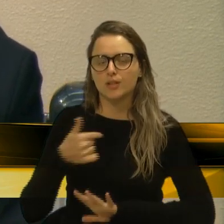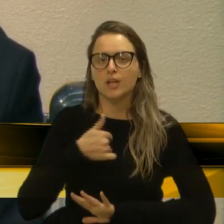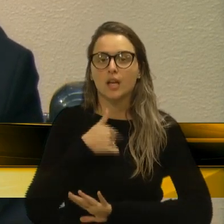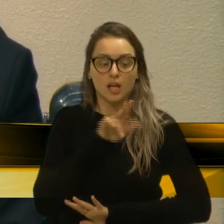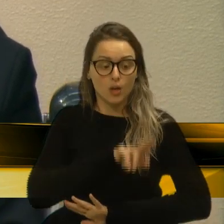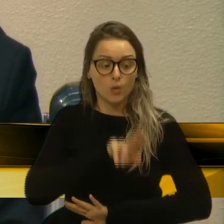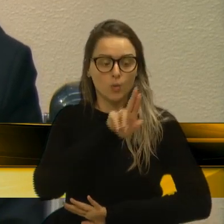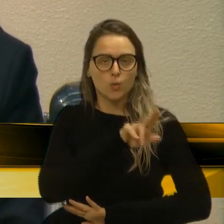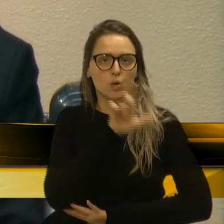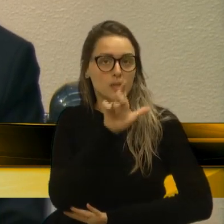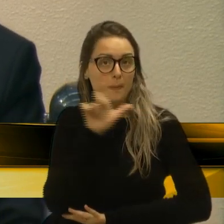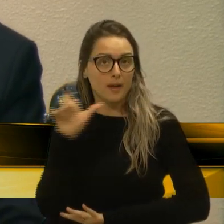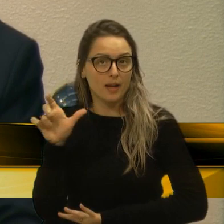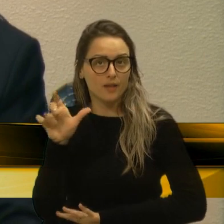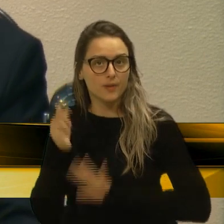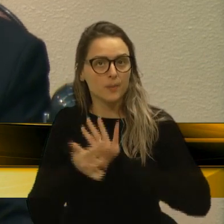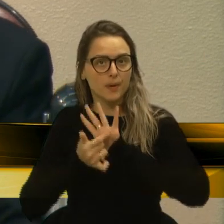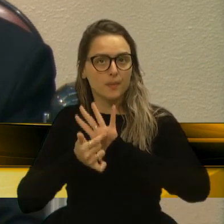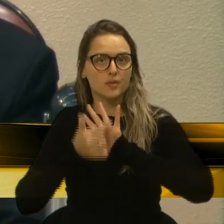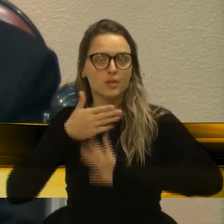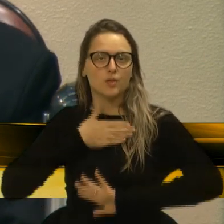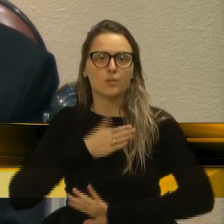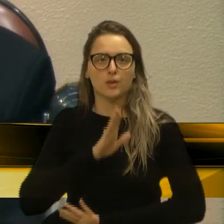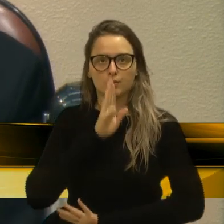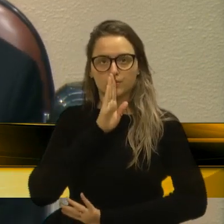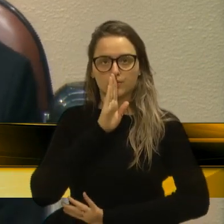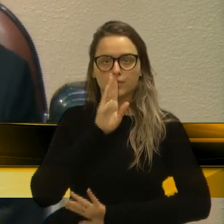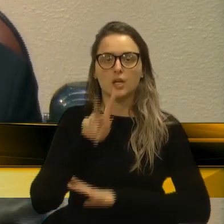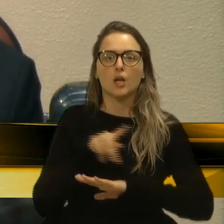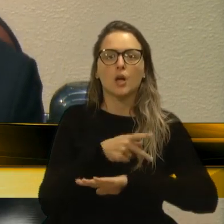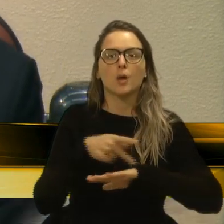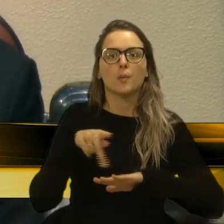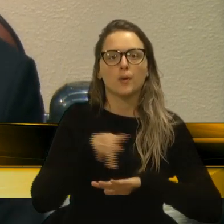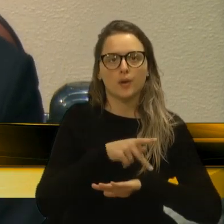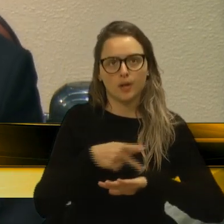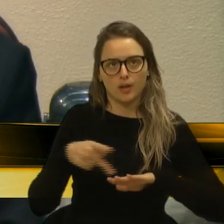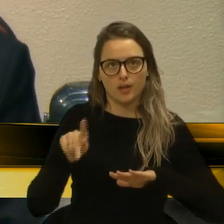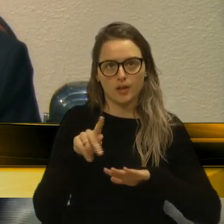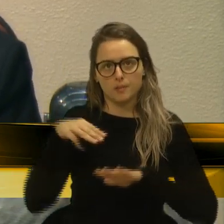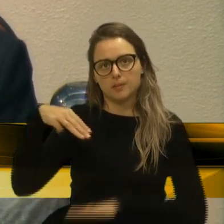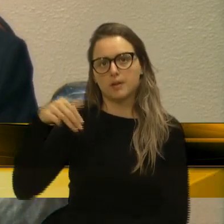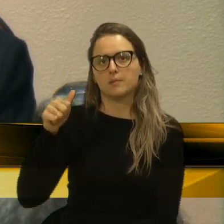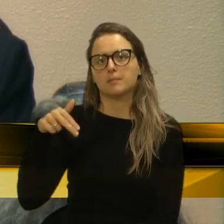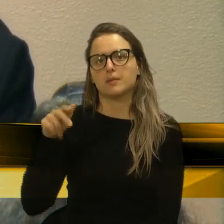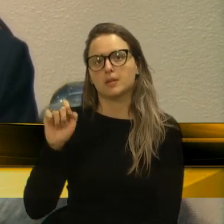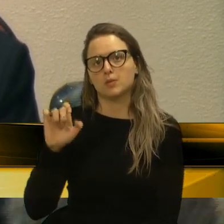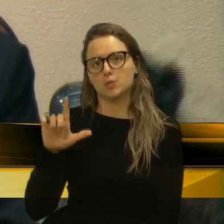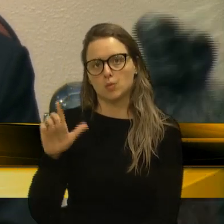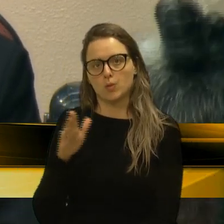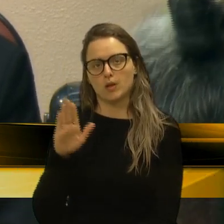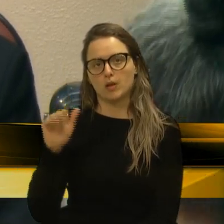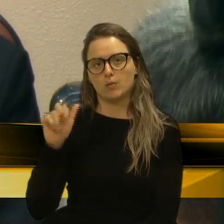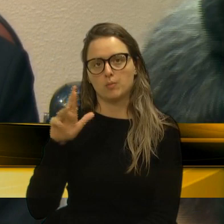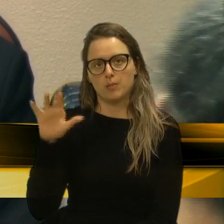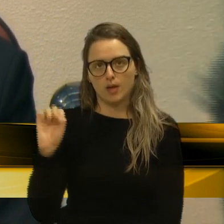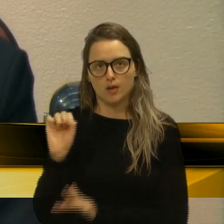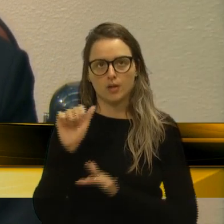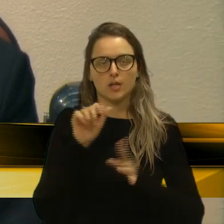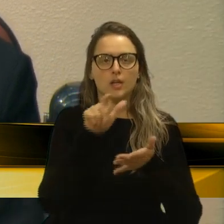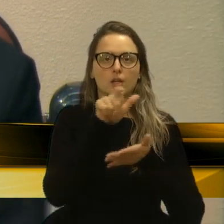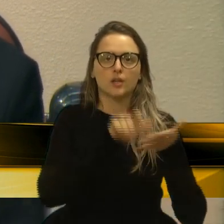para compor meus silêncios. Poema do poeta Mato Grossense, Manuel de Barros, extraído da obra